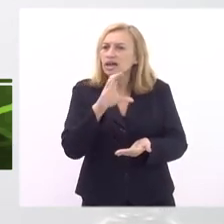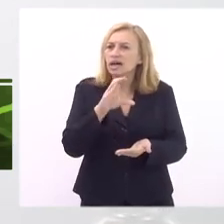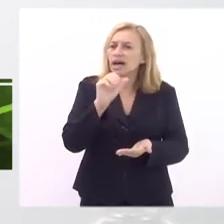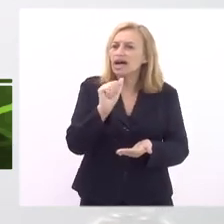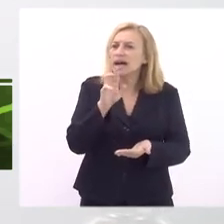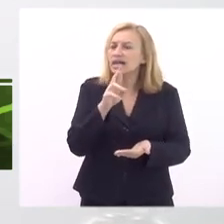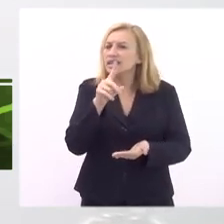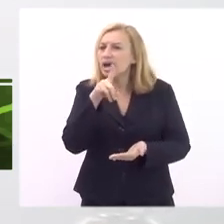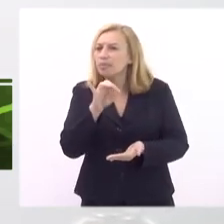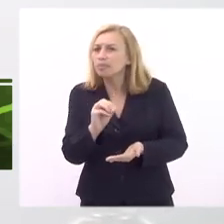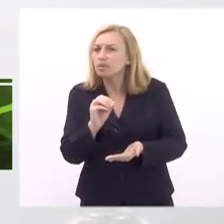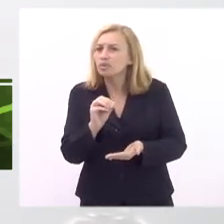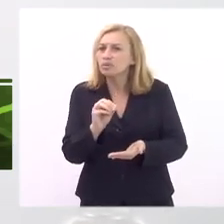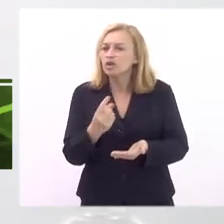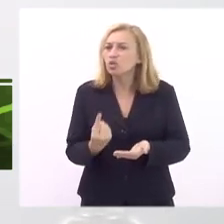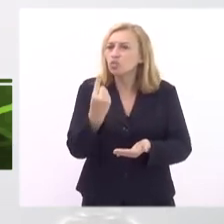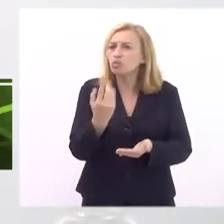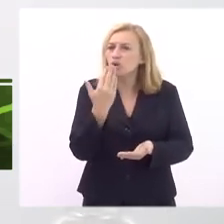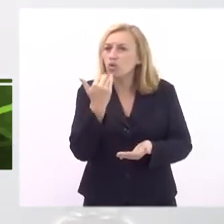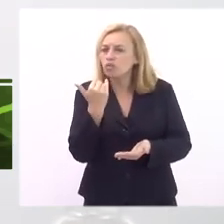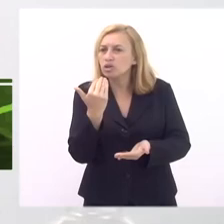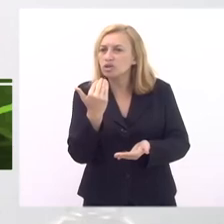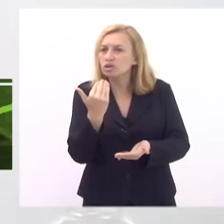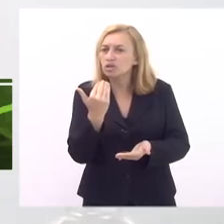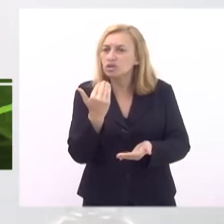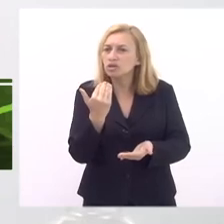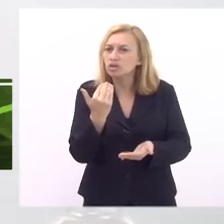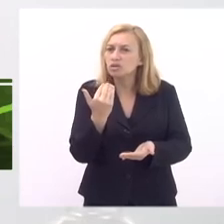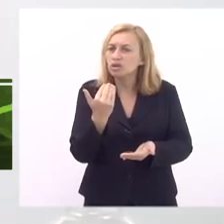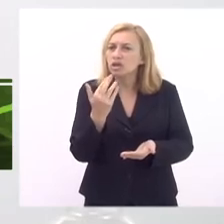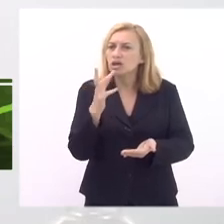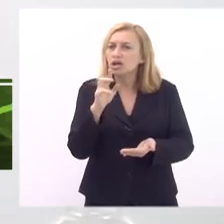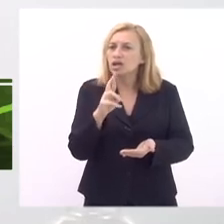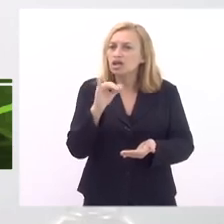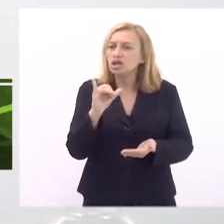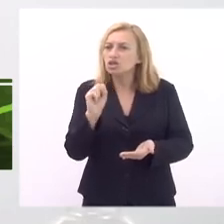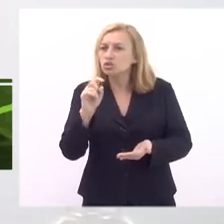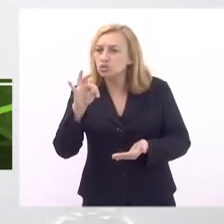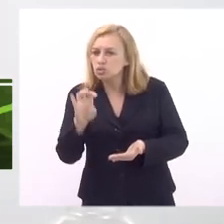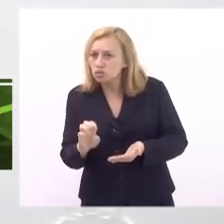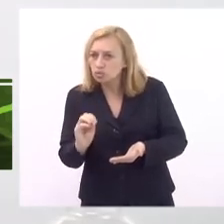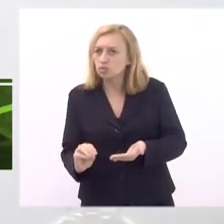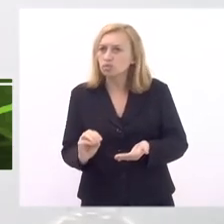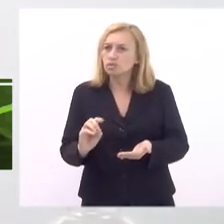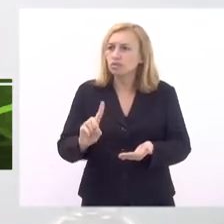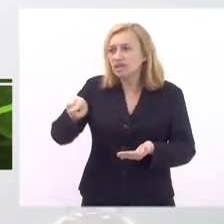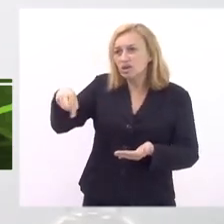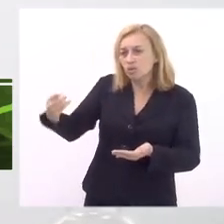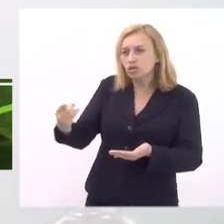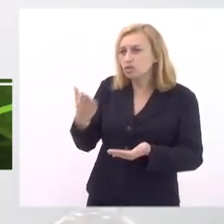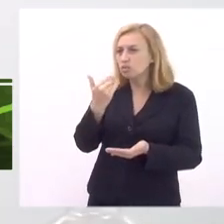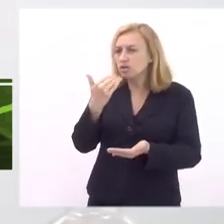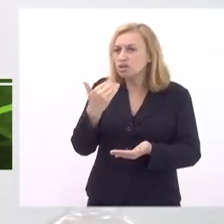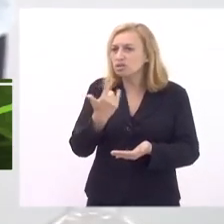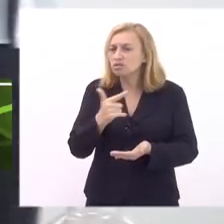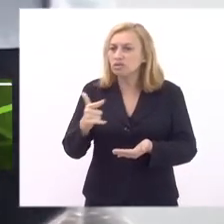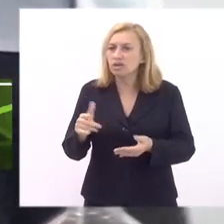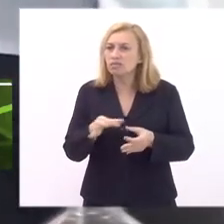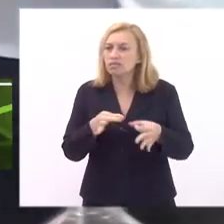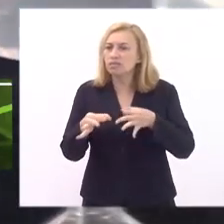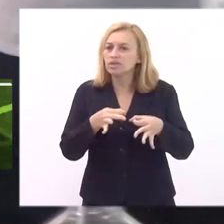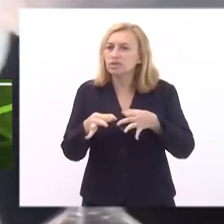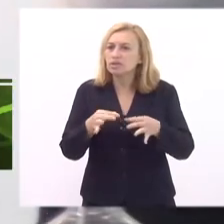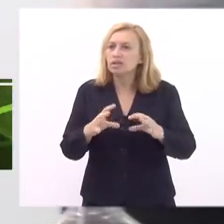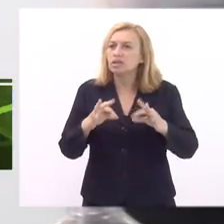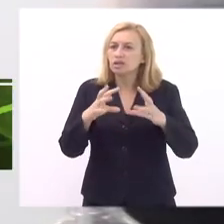ser uma comida ontem era para ser uma já é risoto aí no outro é ovo sendo que é outra comida não tem renda para todos tipo